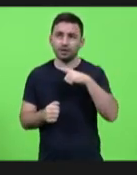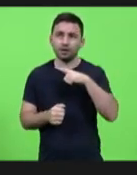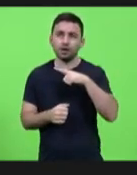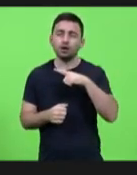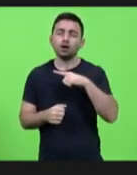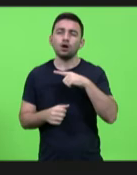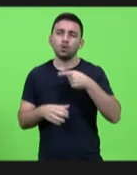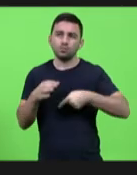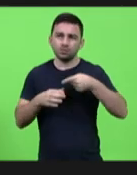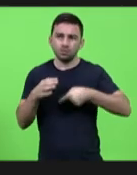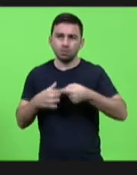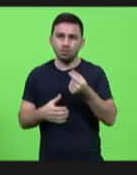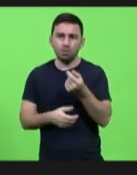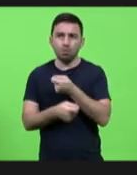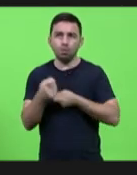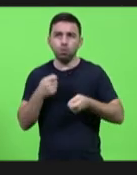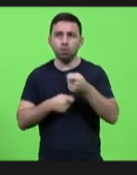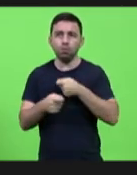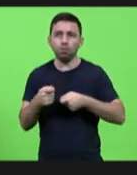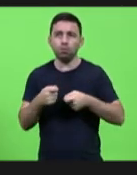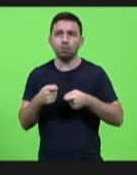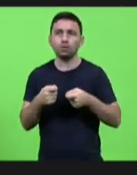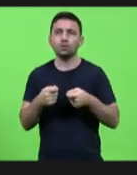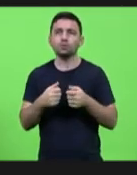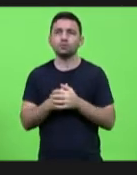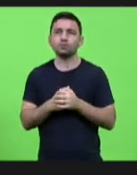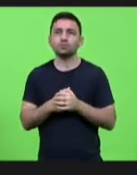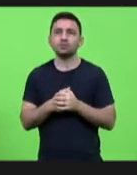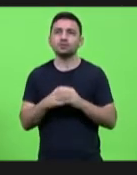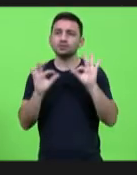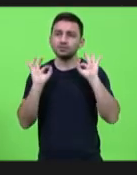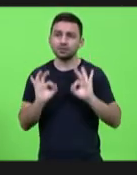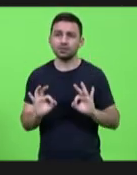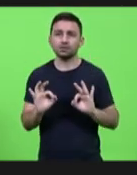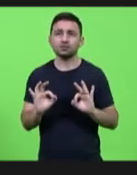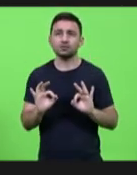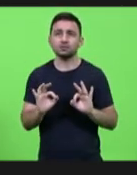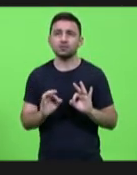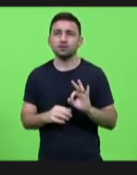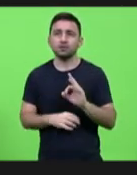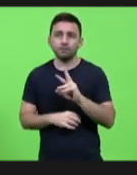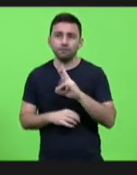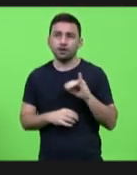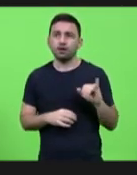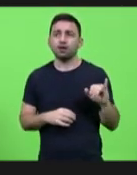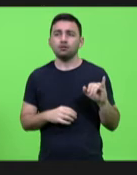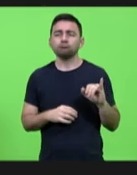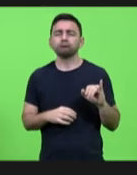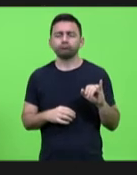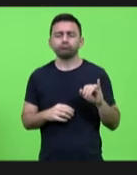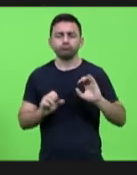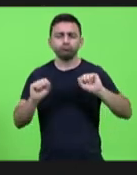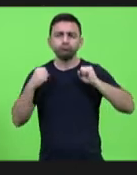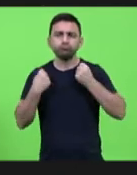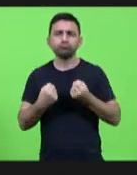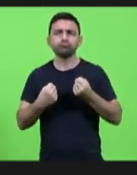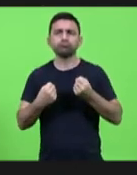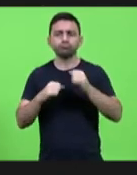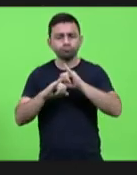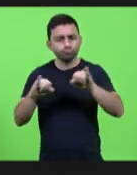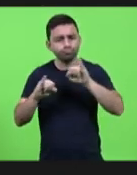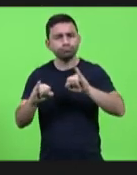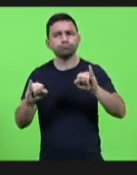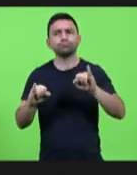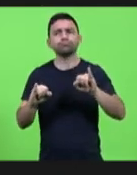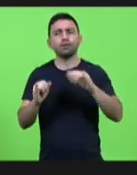finanças inclusive daqui a pouco temos reunião e sem dúvida nenhuma essa vai ser uma das nossas bandeiras né deputada Luciane defendendo